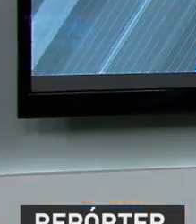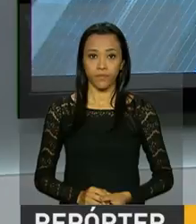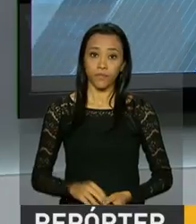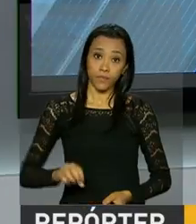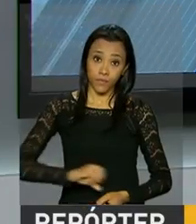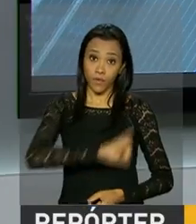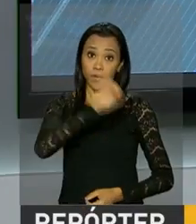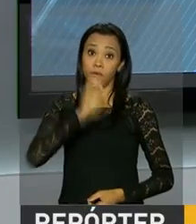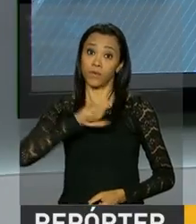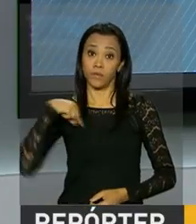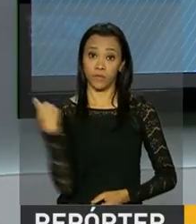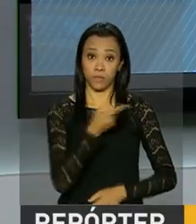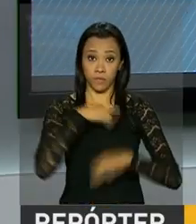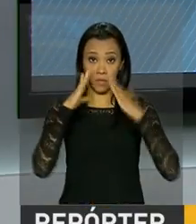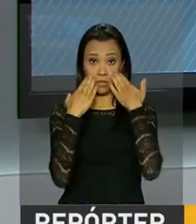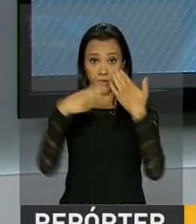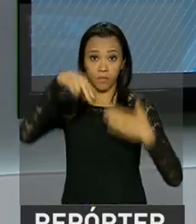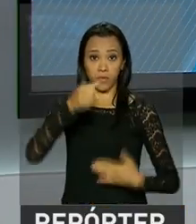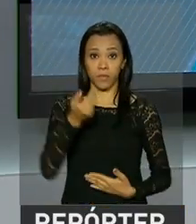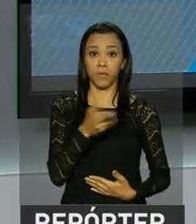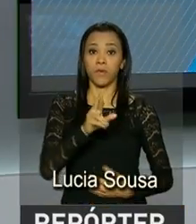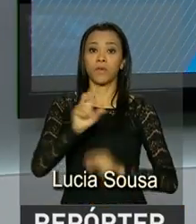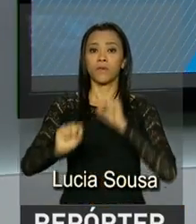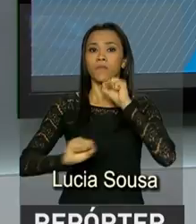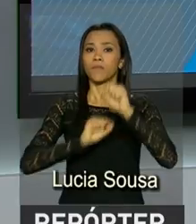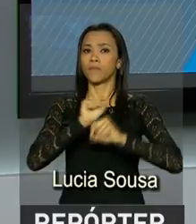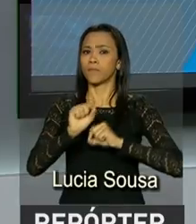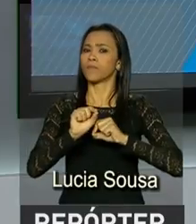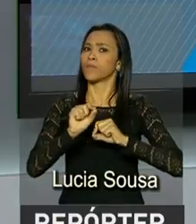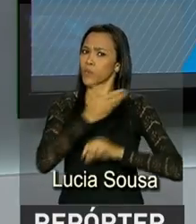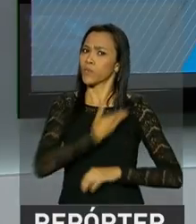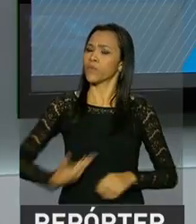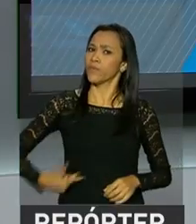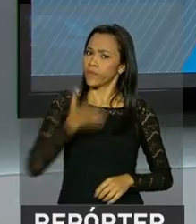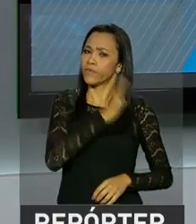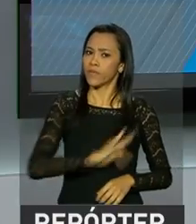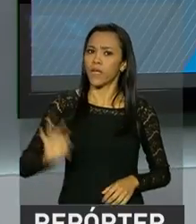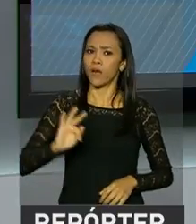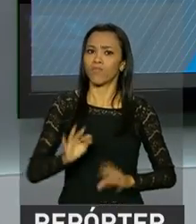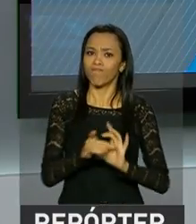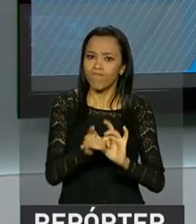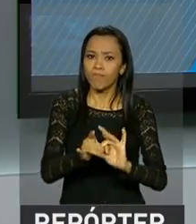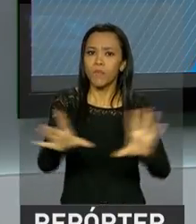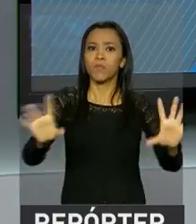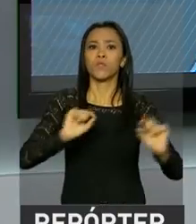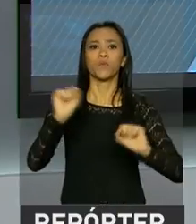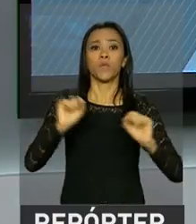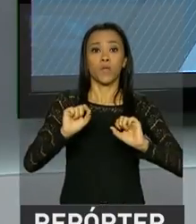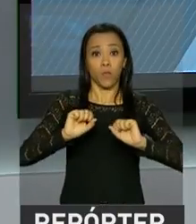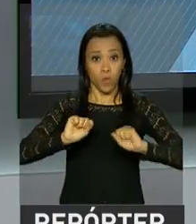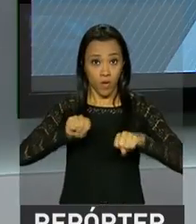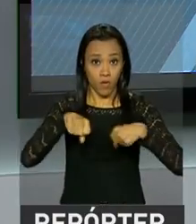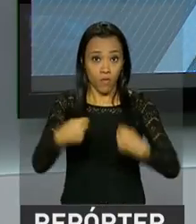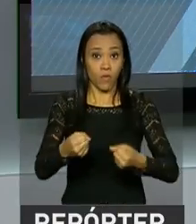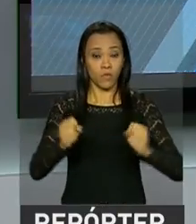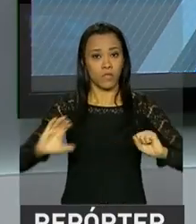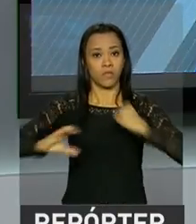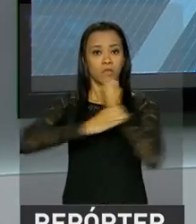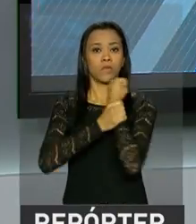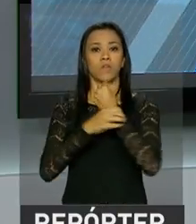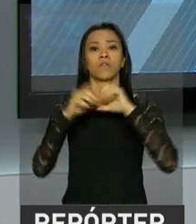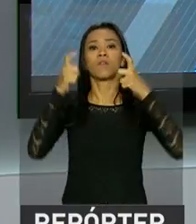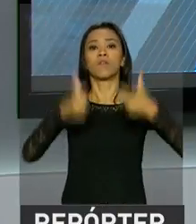Olá, está no ar mais uma edição do Repórter NBR. O governo federal autorizou o reforço na segurança do Rio de Janeiro